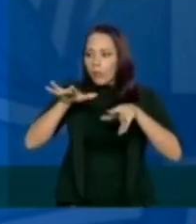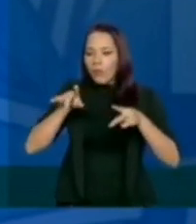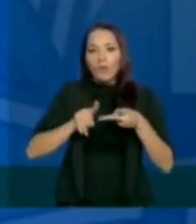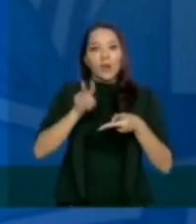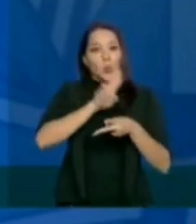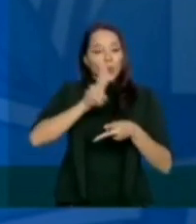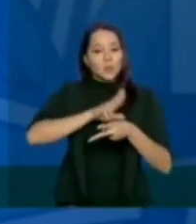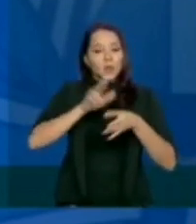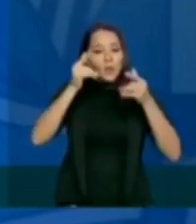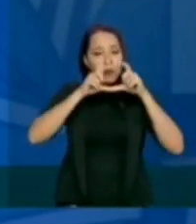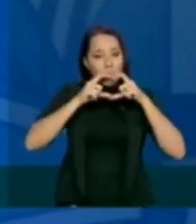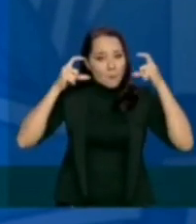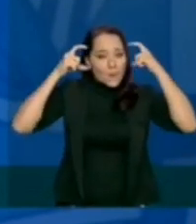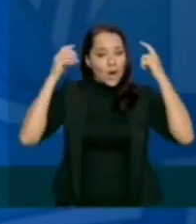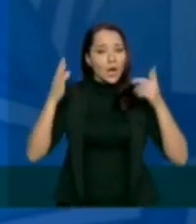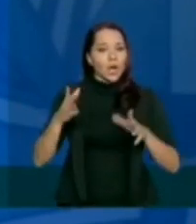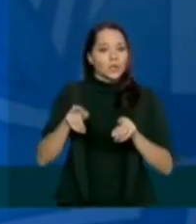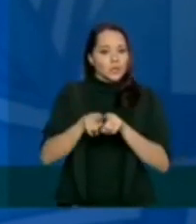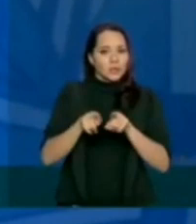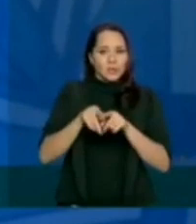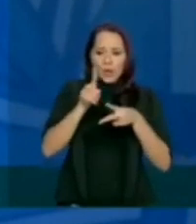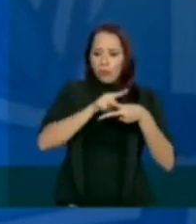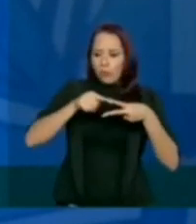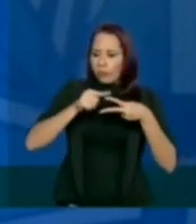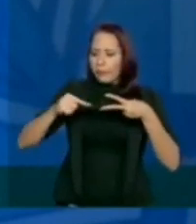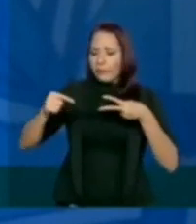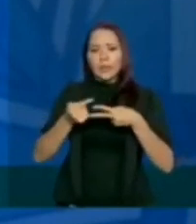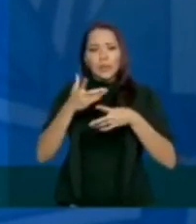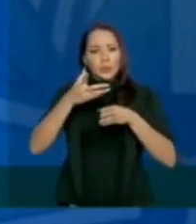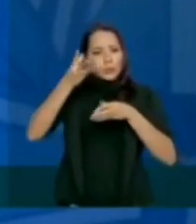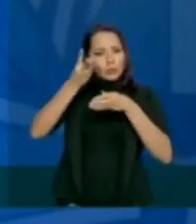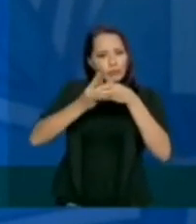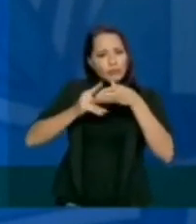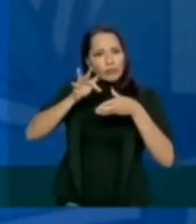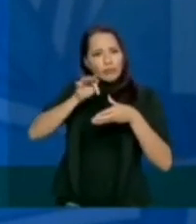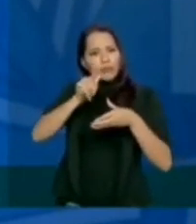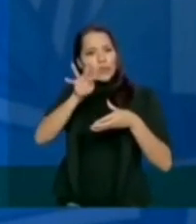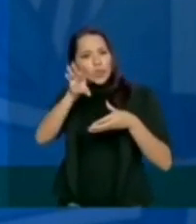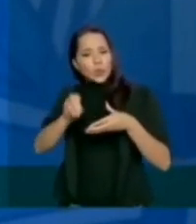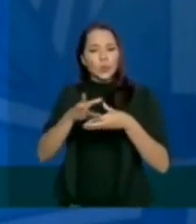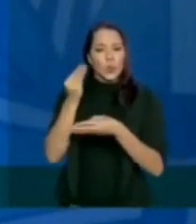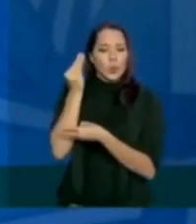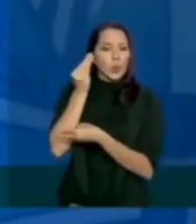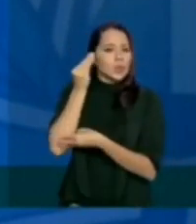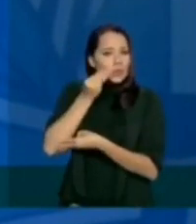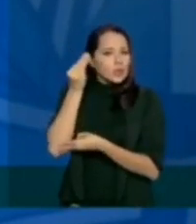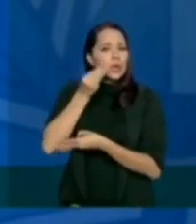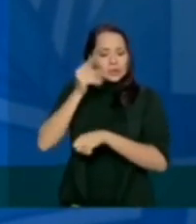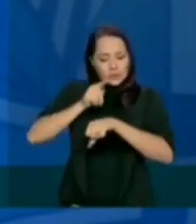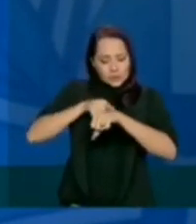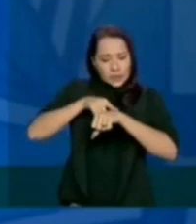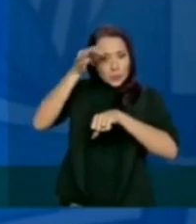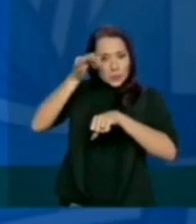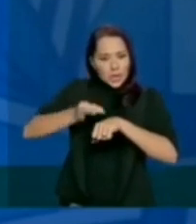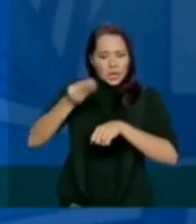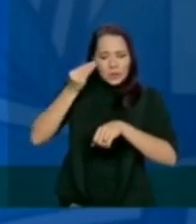máscaras e circuitos de ventiladores com ramo duplo, com filtro e tudo mais, fazendo os testes dentro dos tempos